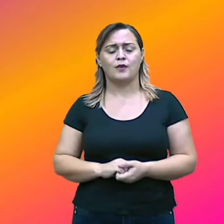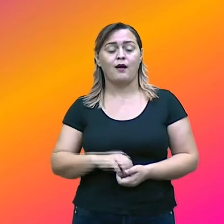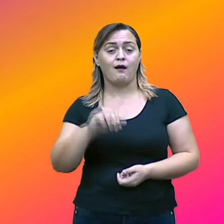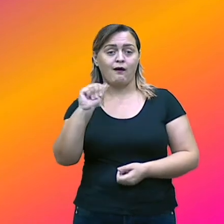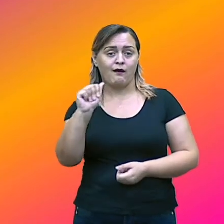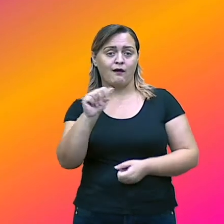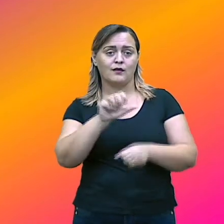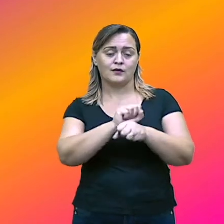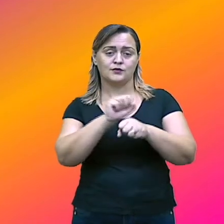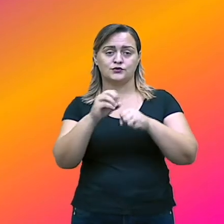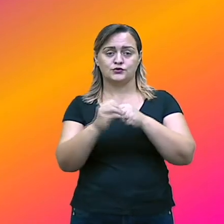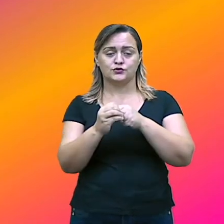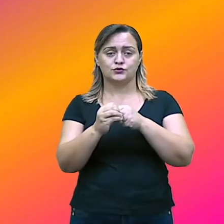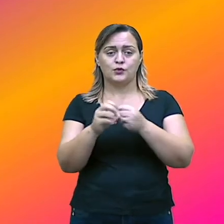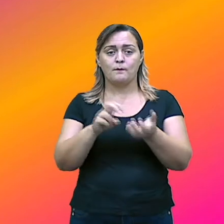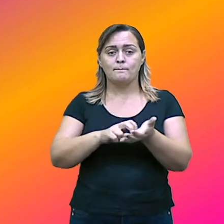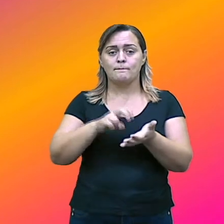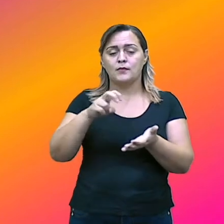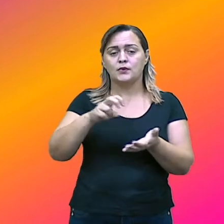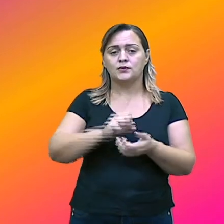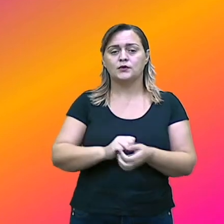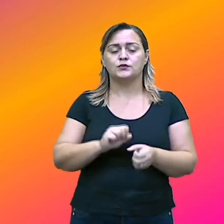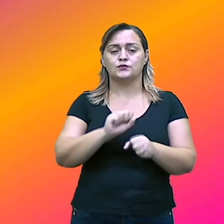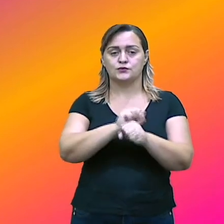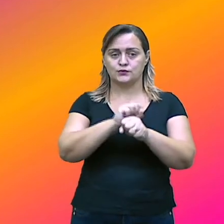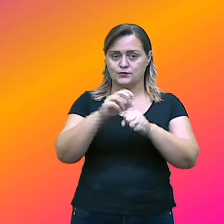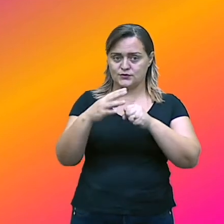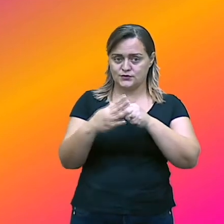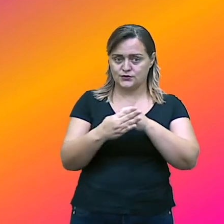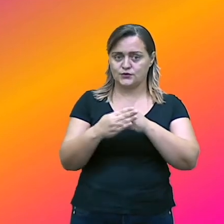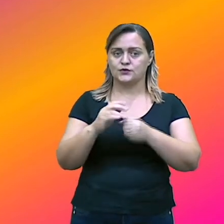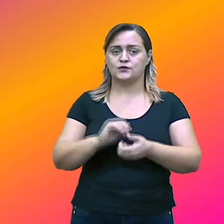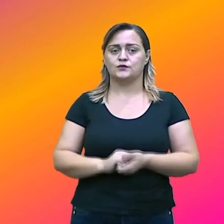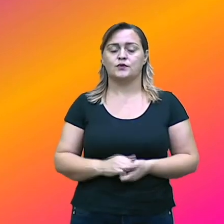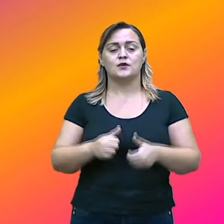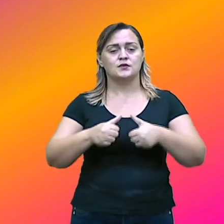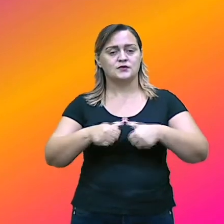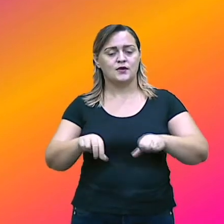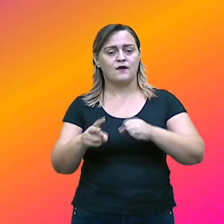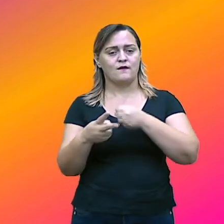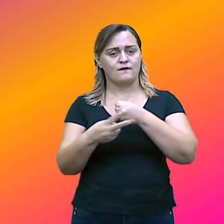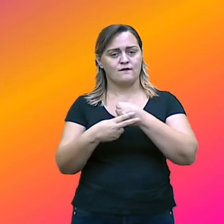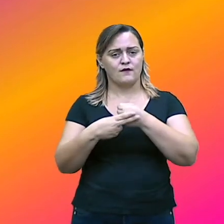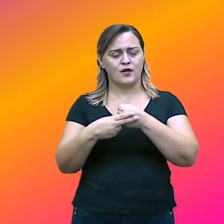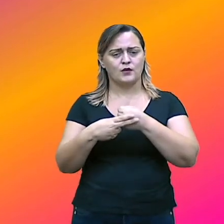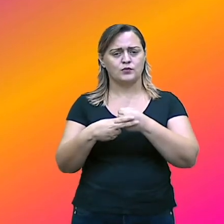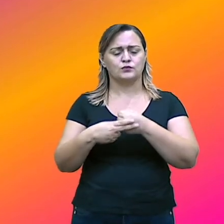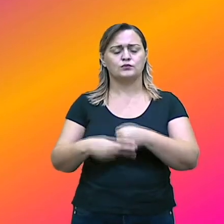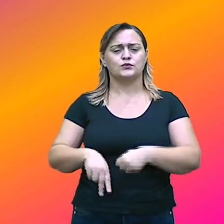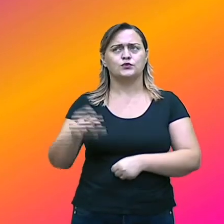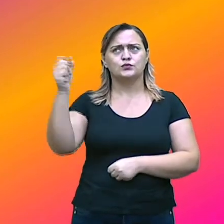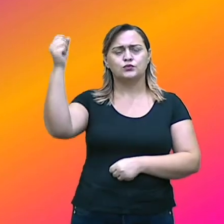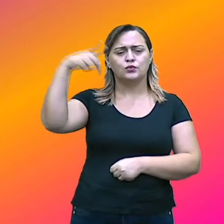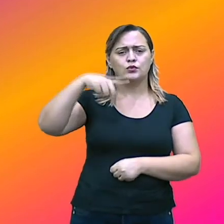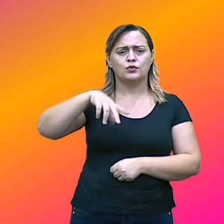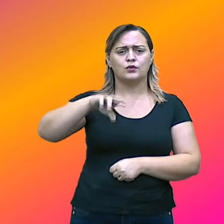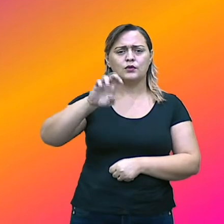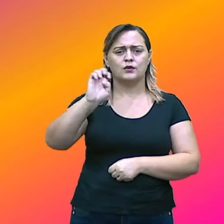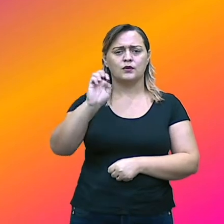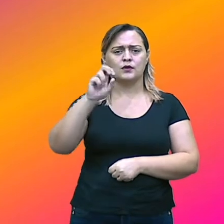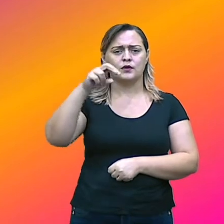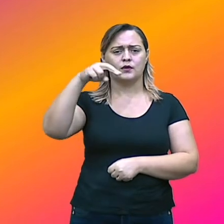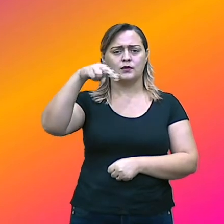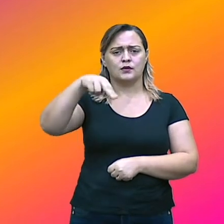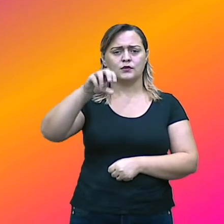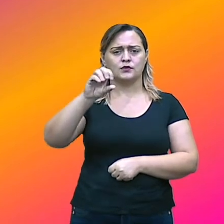Está. É o verbo, né? Verbo está. E o ensolarada, adjetivo, né? E nós podemos